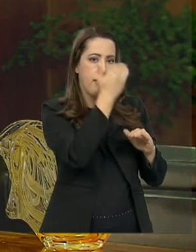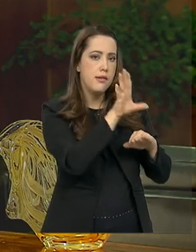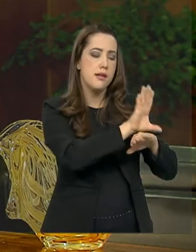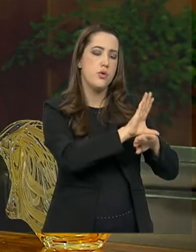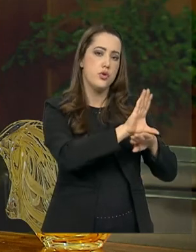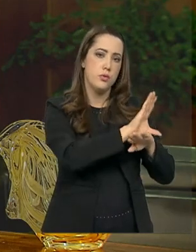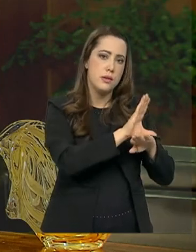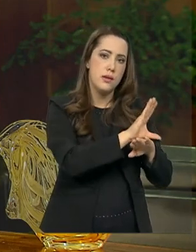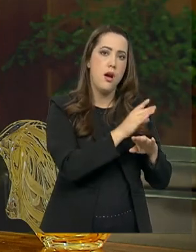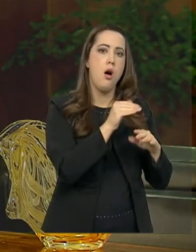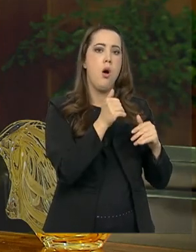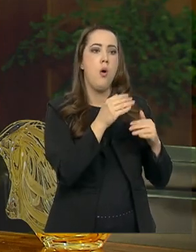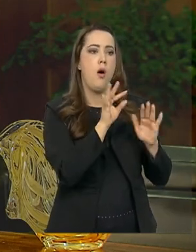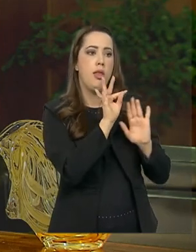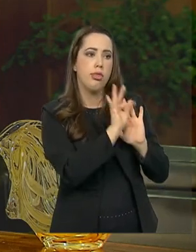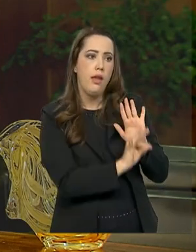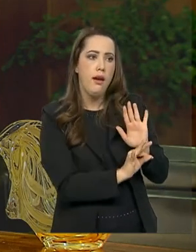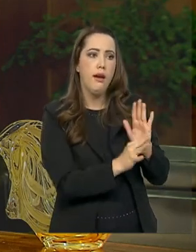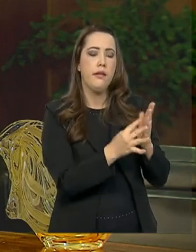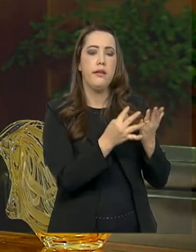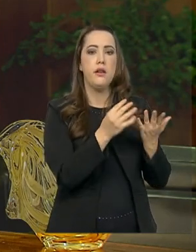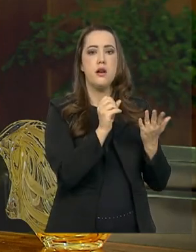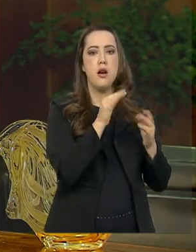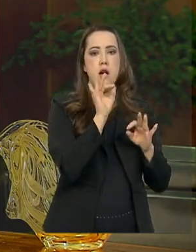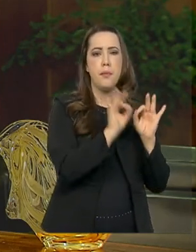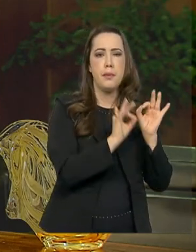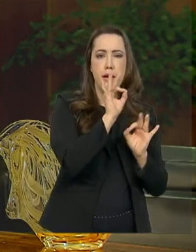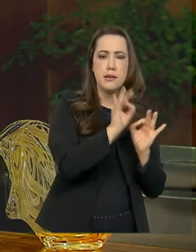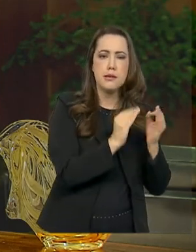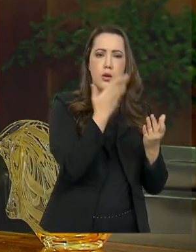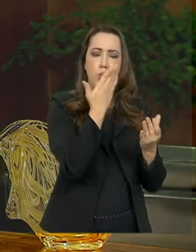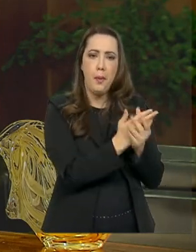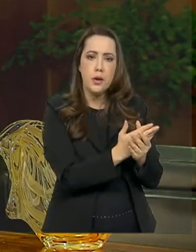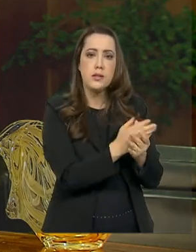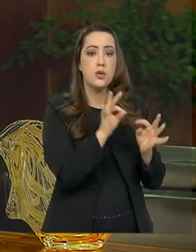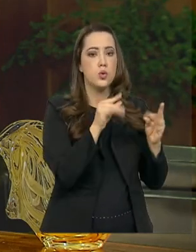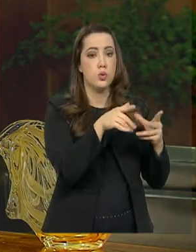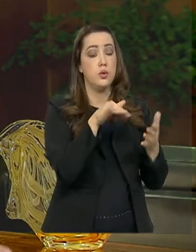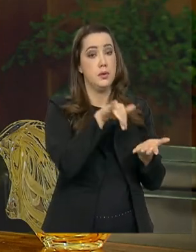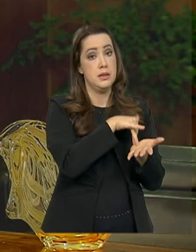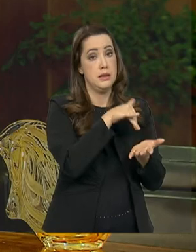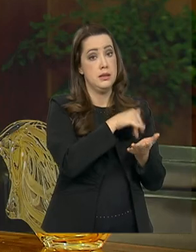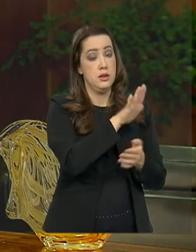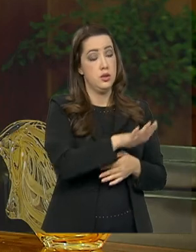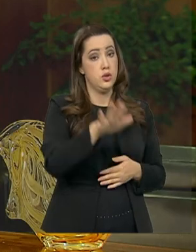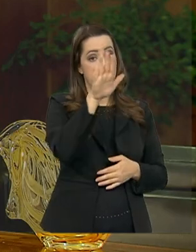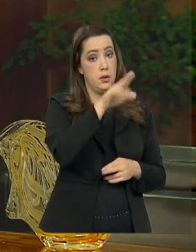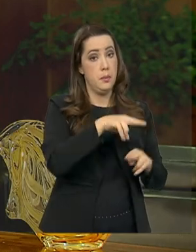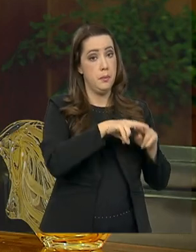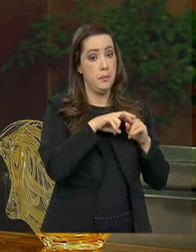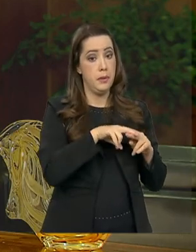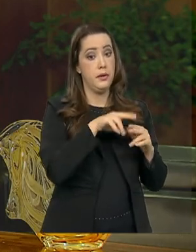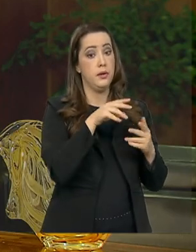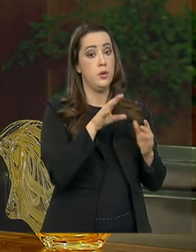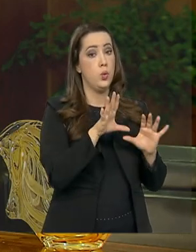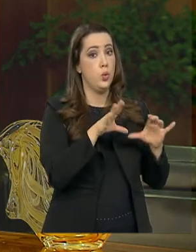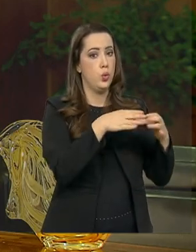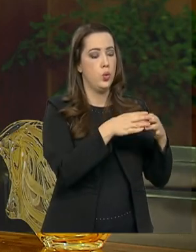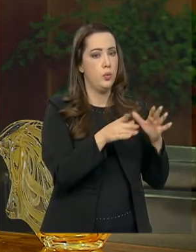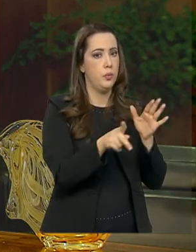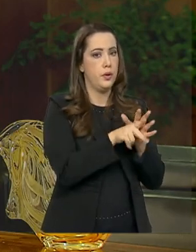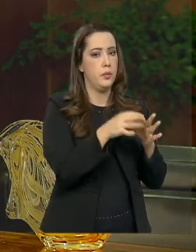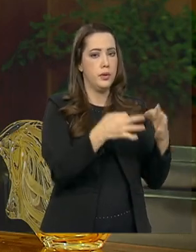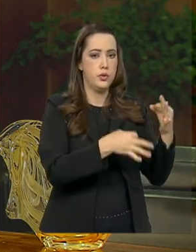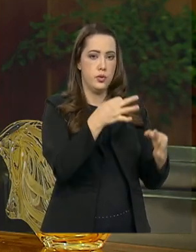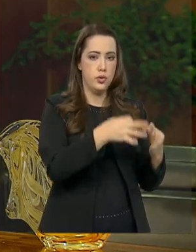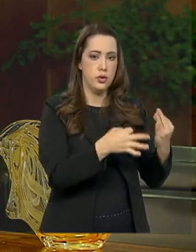a técnica legislativa, a elaboração do ato, o preparo dele para despacho, é feito pela Secretaria-Geral por intermédio da subchefia para assuntos jurídicos. Então,